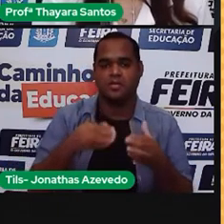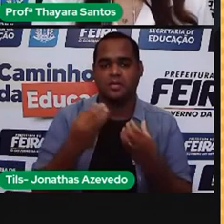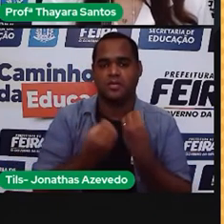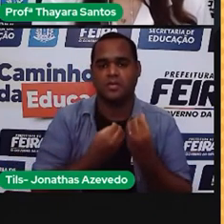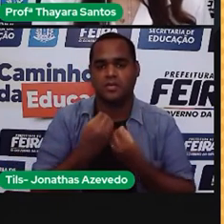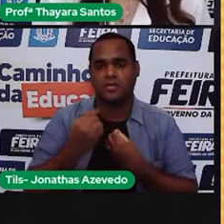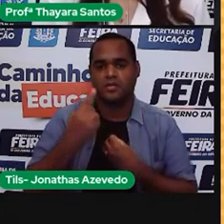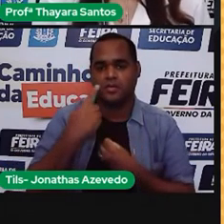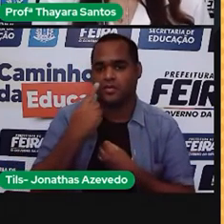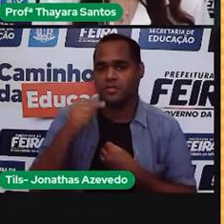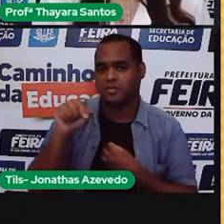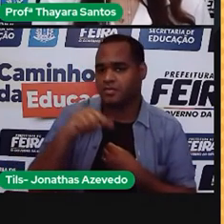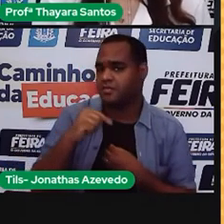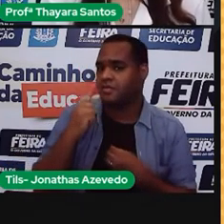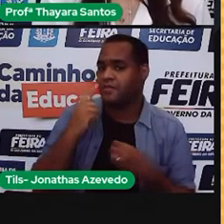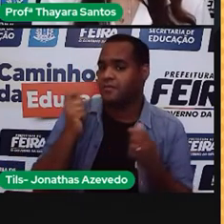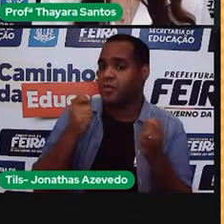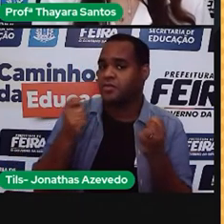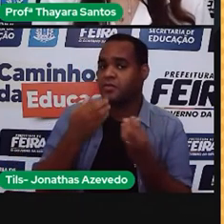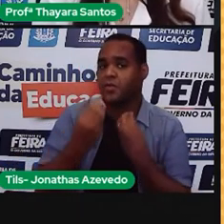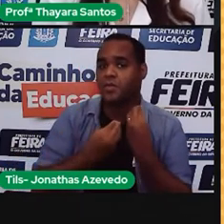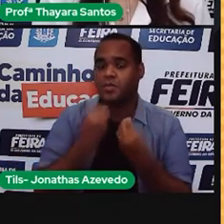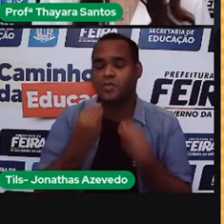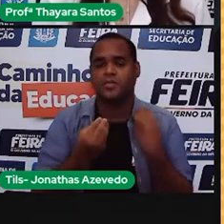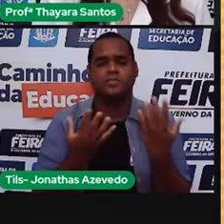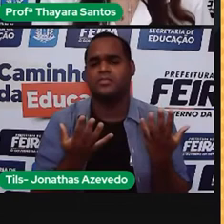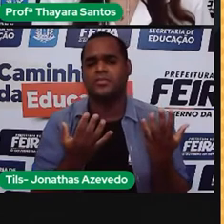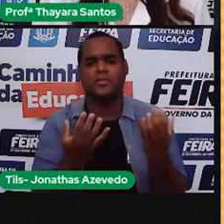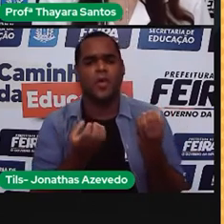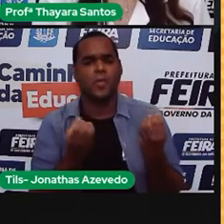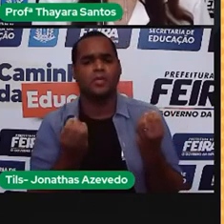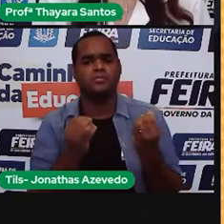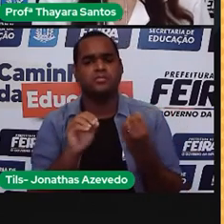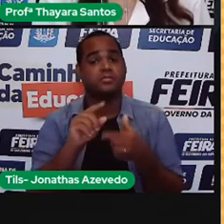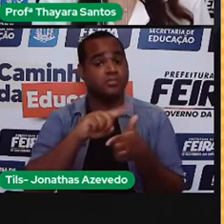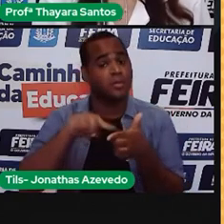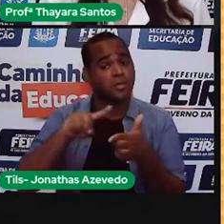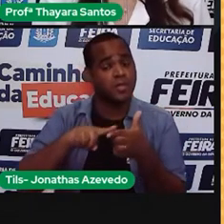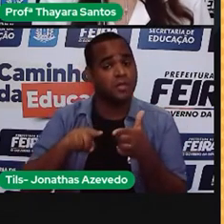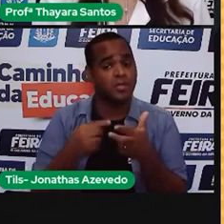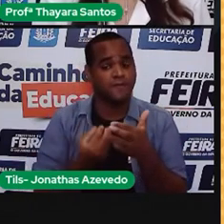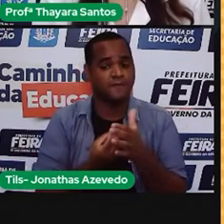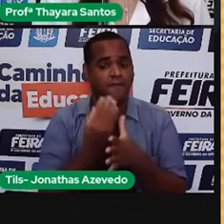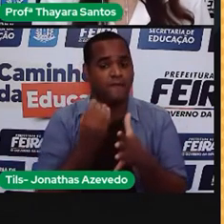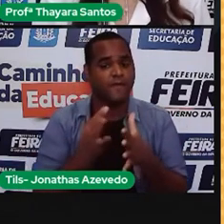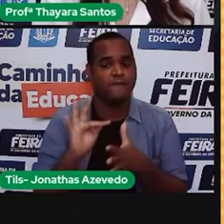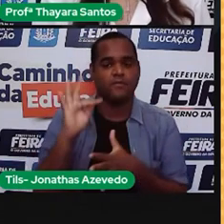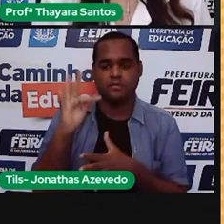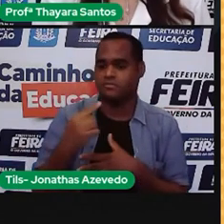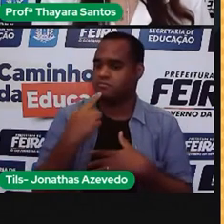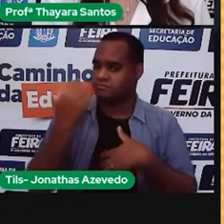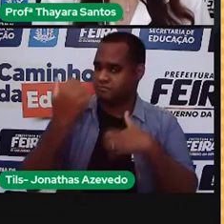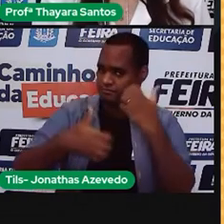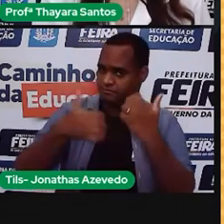onde ela deve ir. Como assim? Ah, são problemas que só o futuro vai responder.